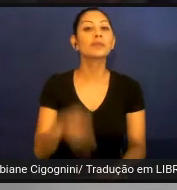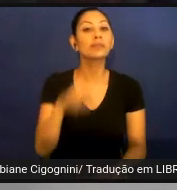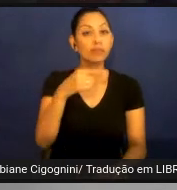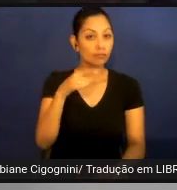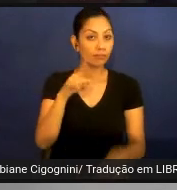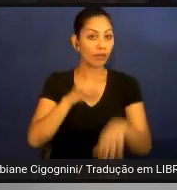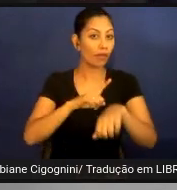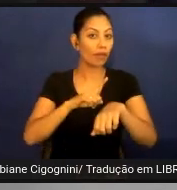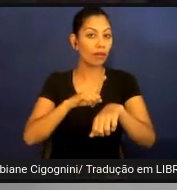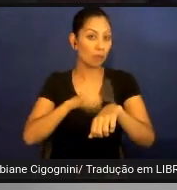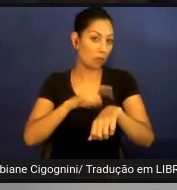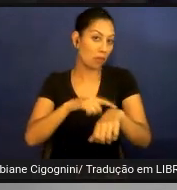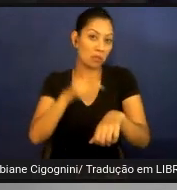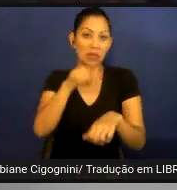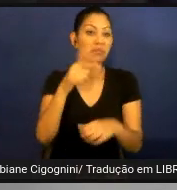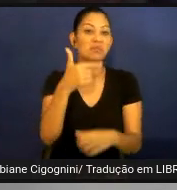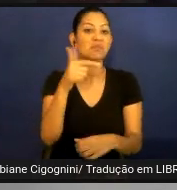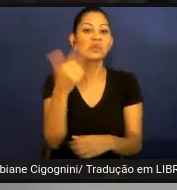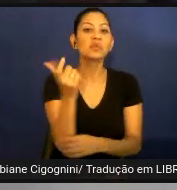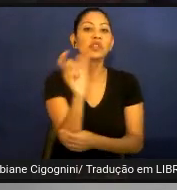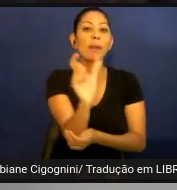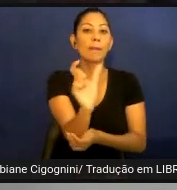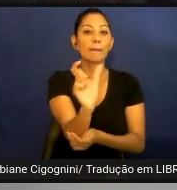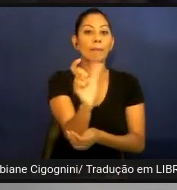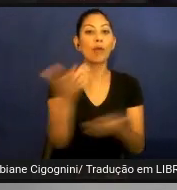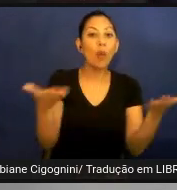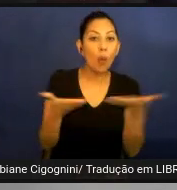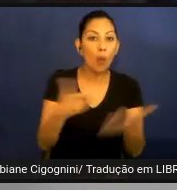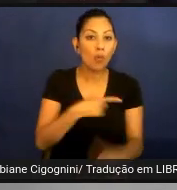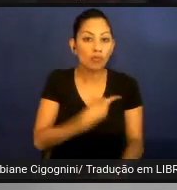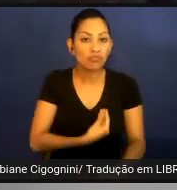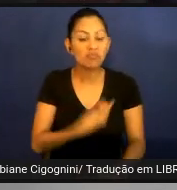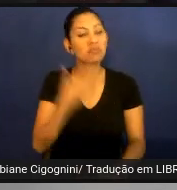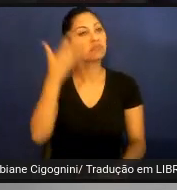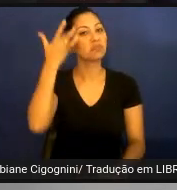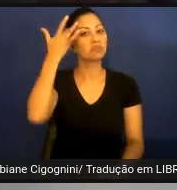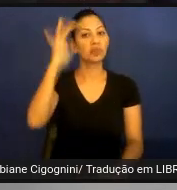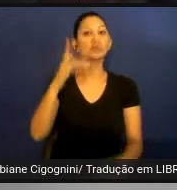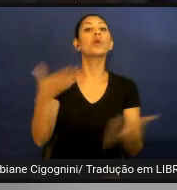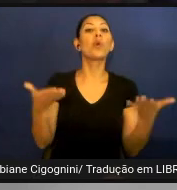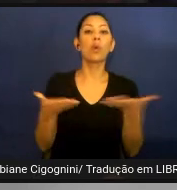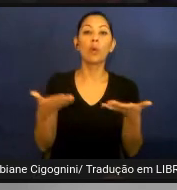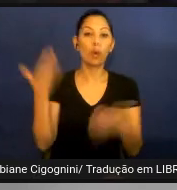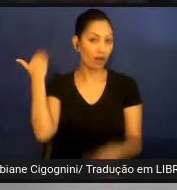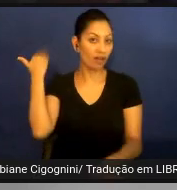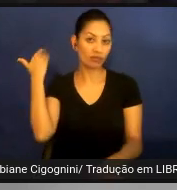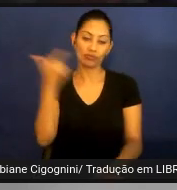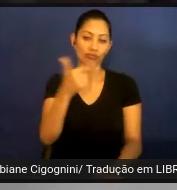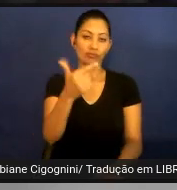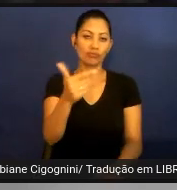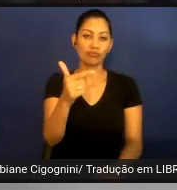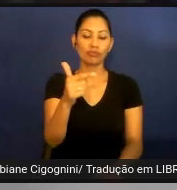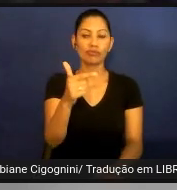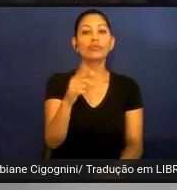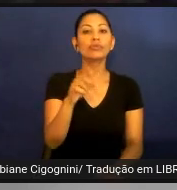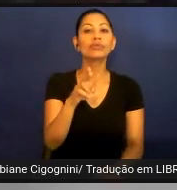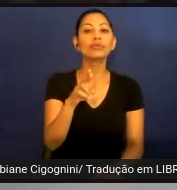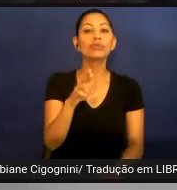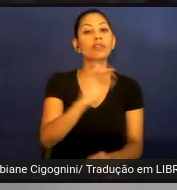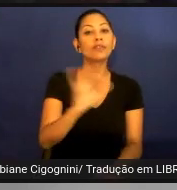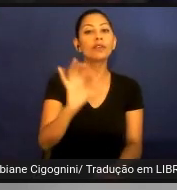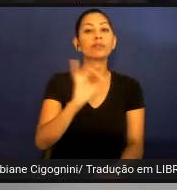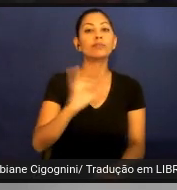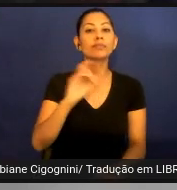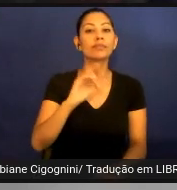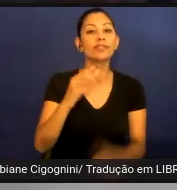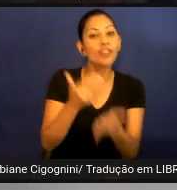no banco de dados eu não sei se hoje tem mas na época não tinha e como pode ser notado ele vai começar